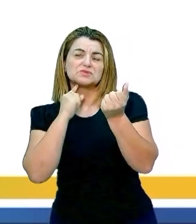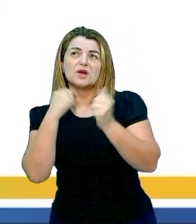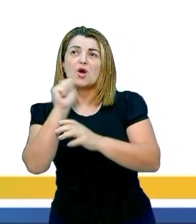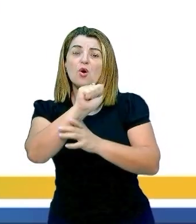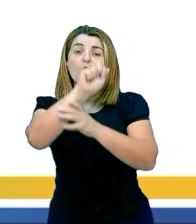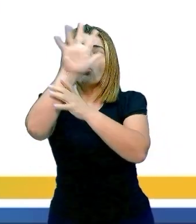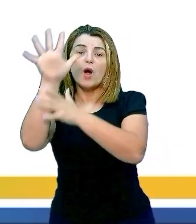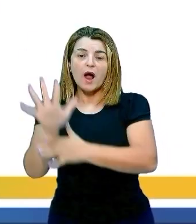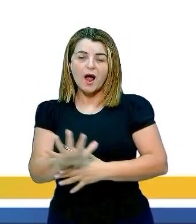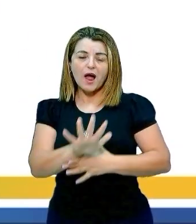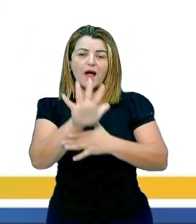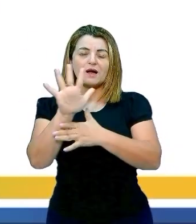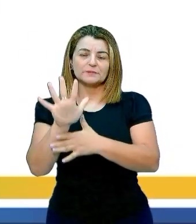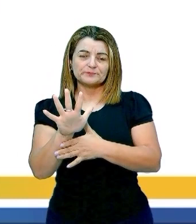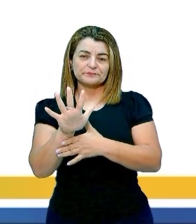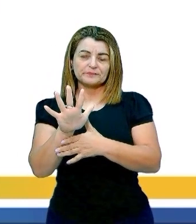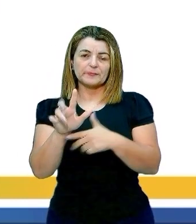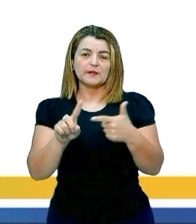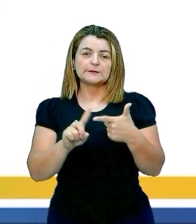contaminar